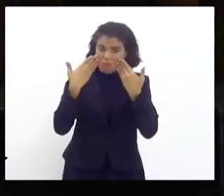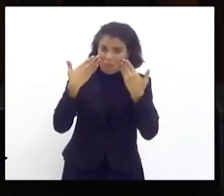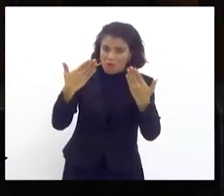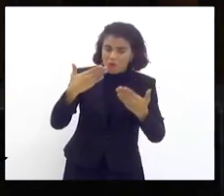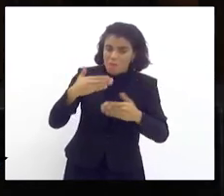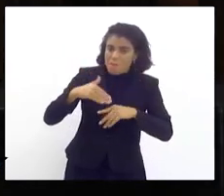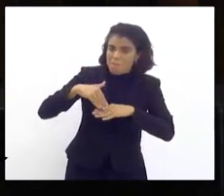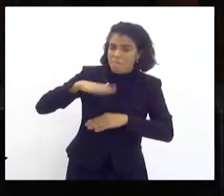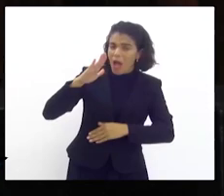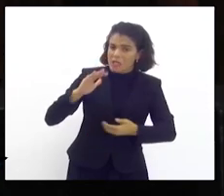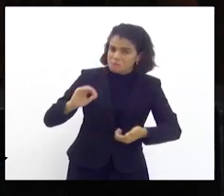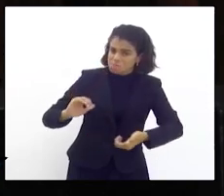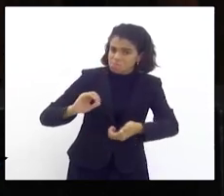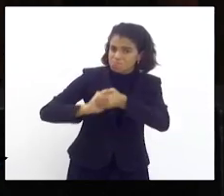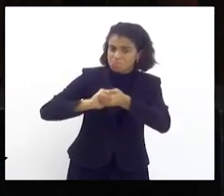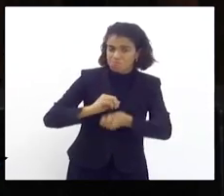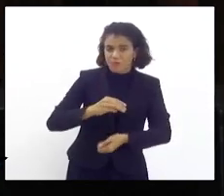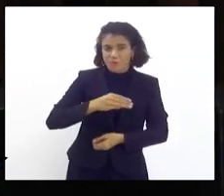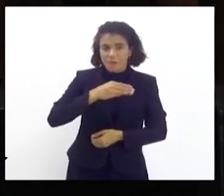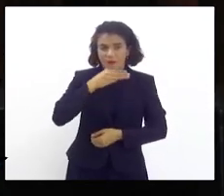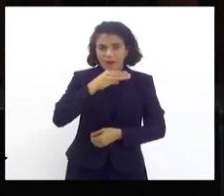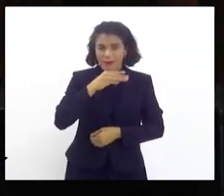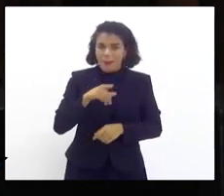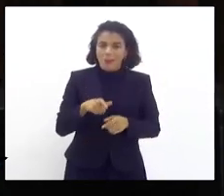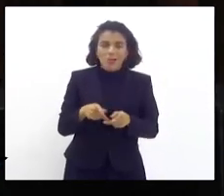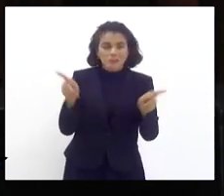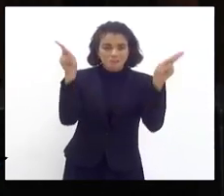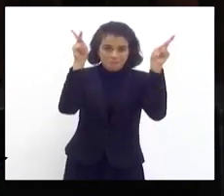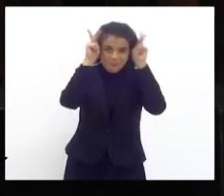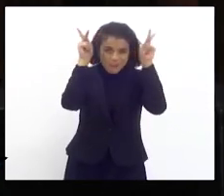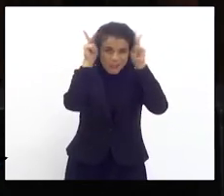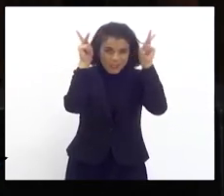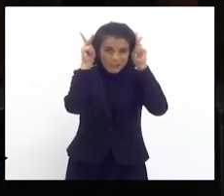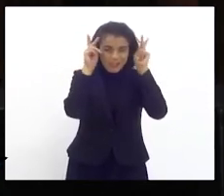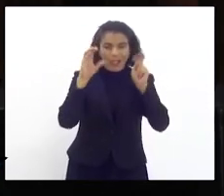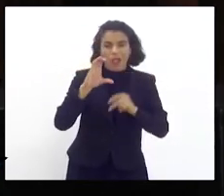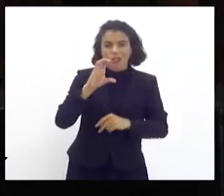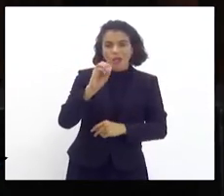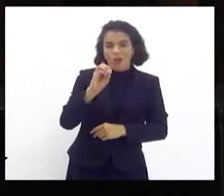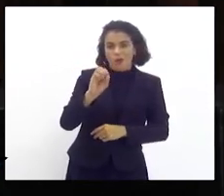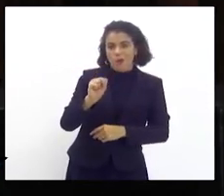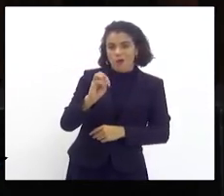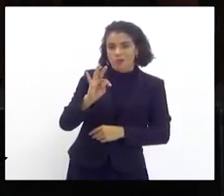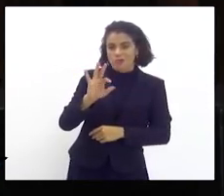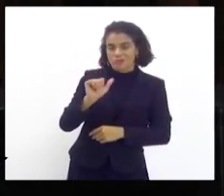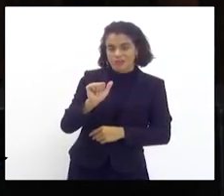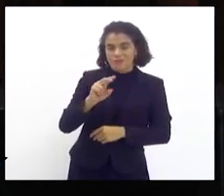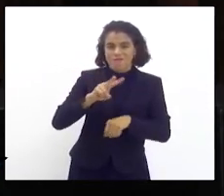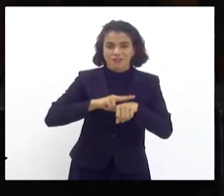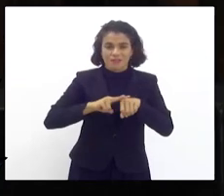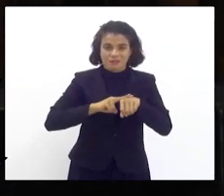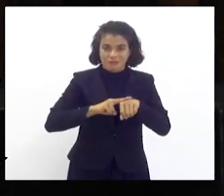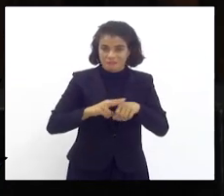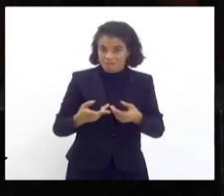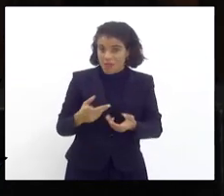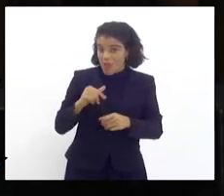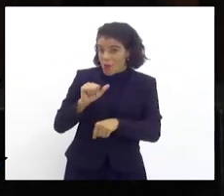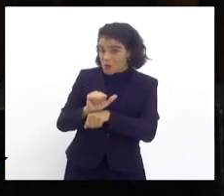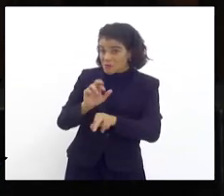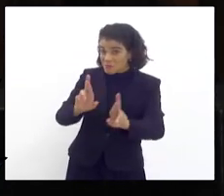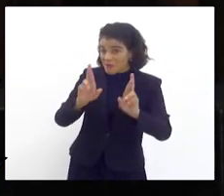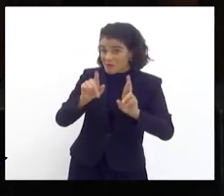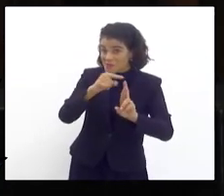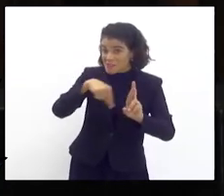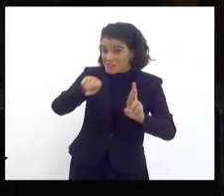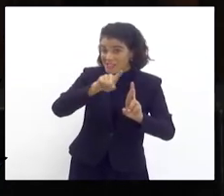vez mais parceiro da cidade, da nossa princesinha da Costa Verde. Muito obrigado a todos e aguardo todos vocês hoje na